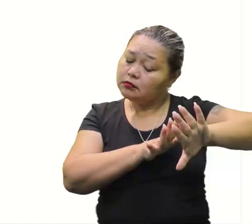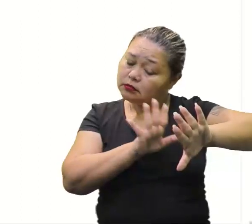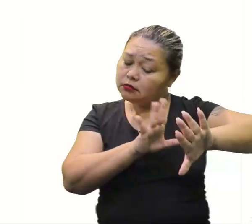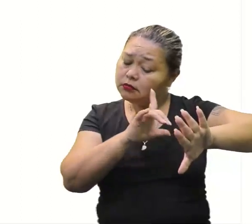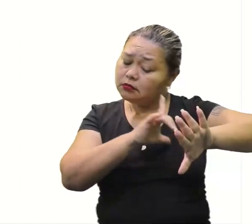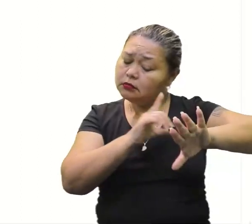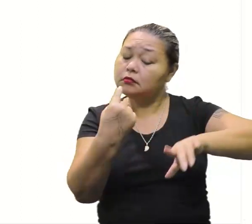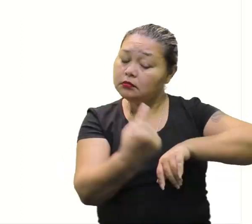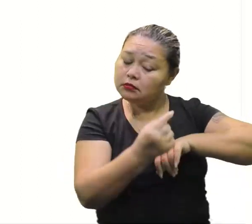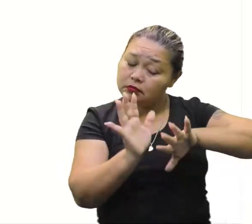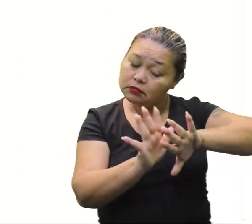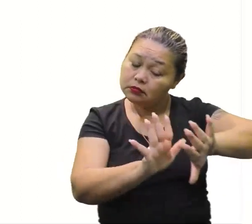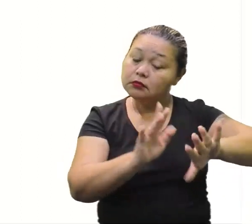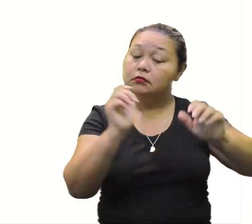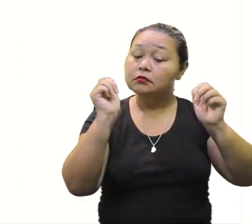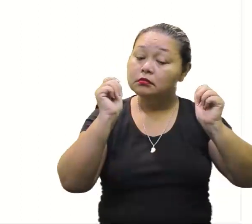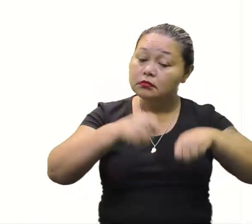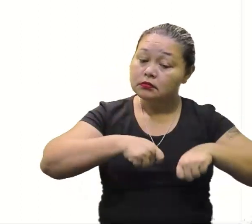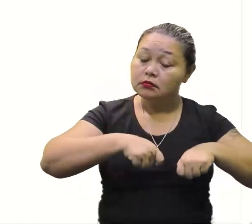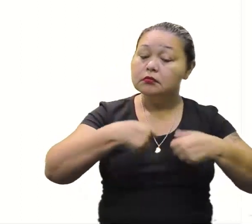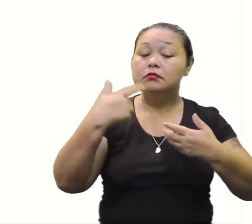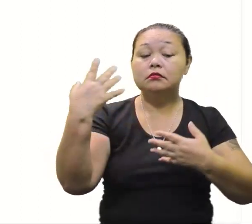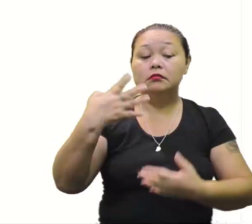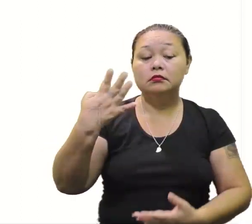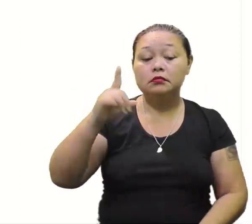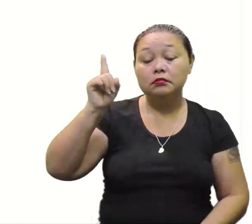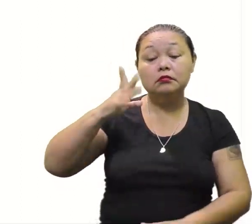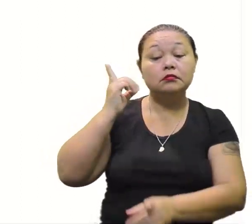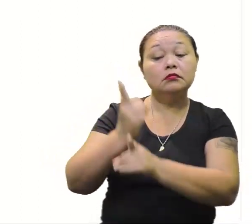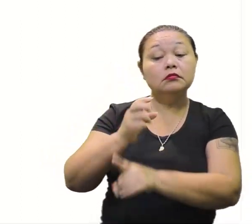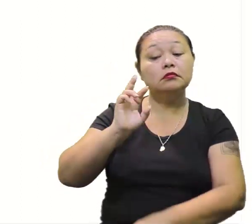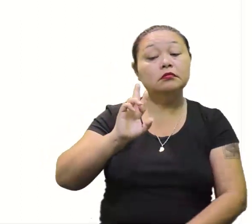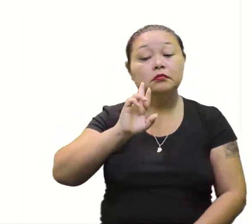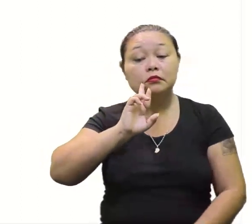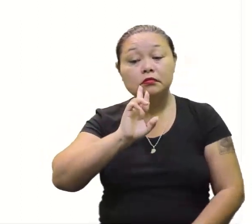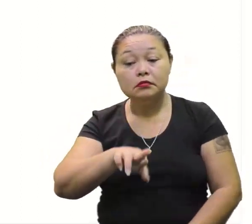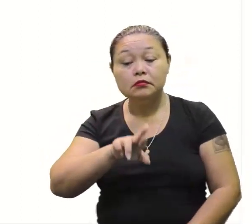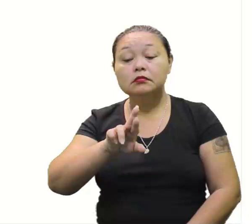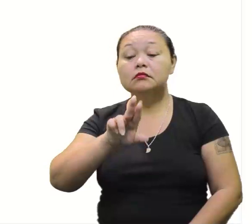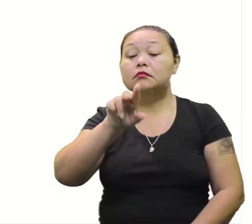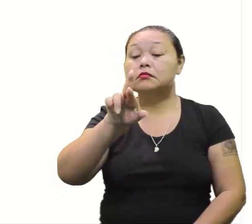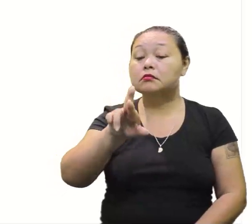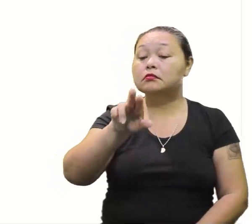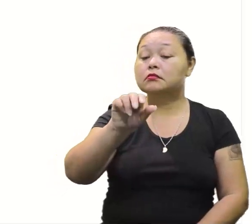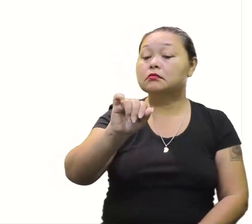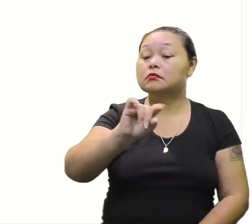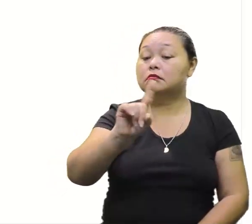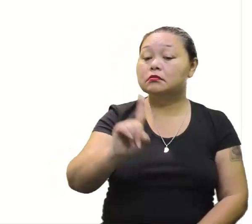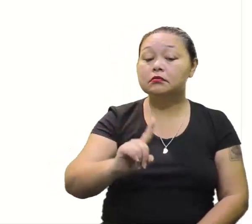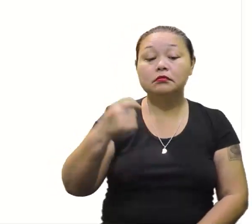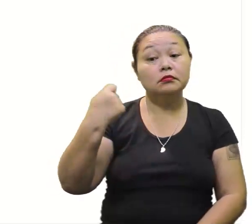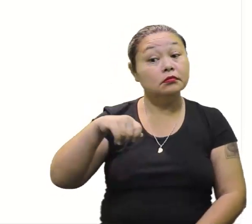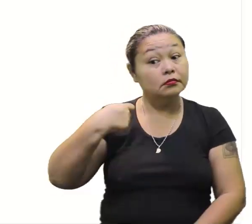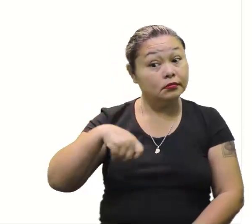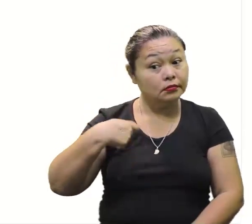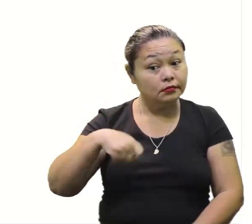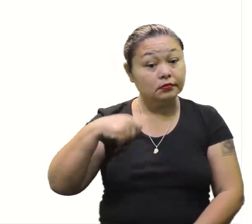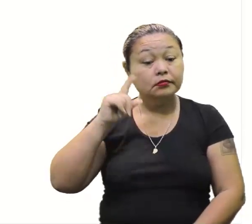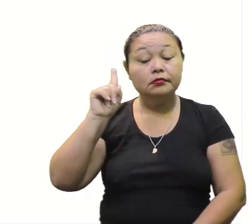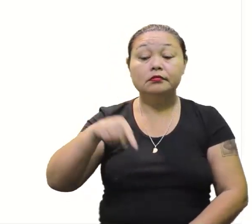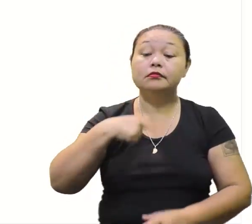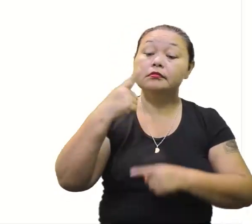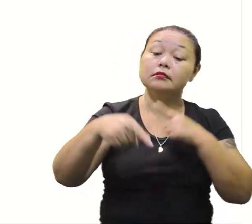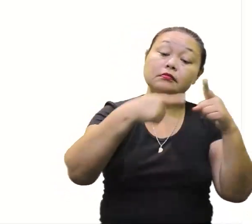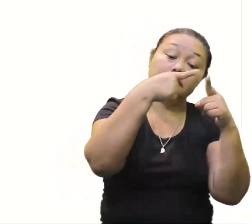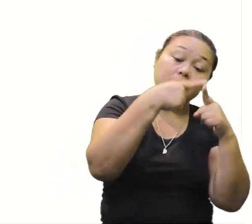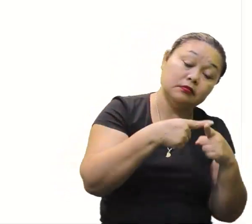Ela tem que ficar sozinha. Para a gente poder fazer o quarto passo, que é encontrar a solução, encontrar a raiz, a gente precisa isolar ela. Então, se está multiplicando,